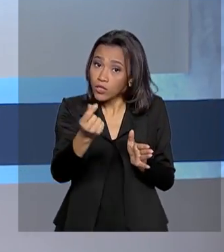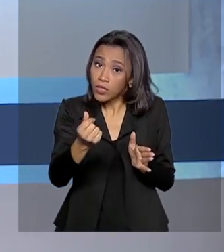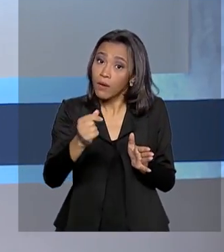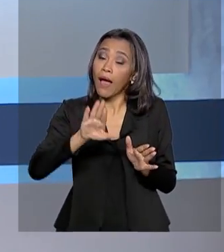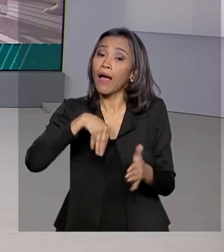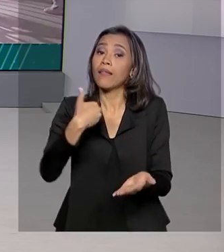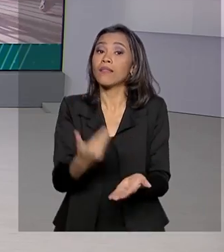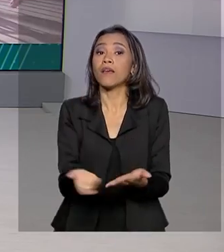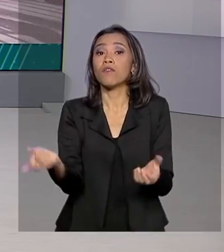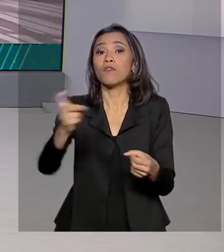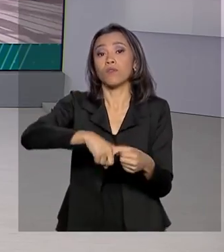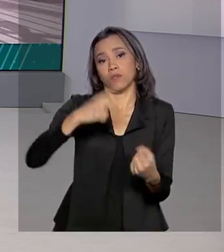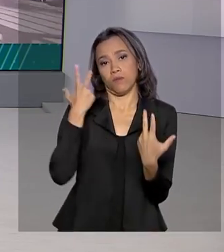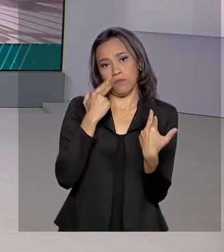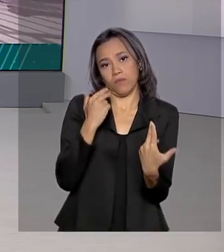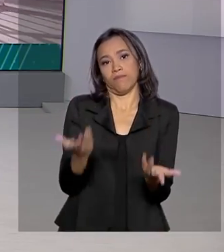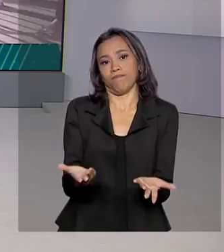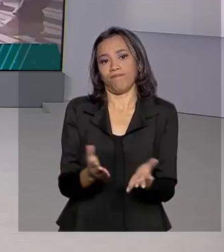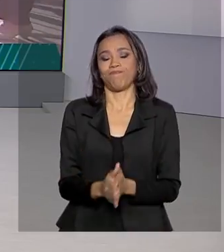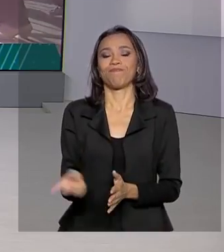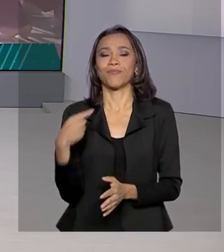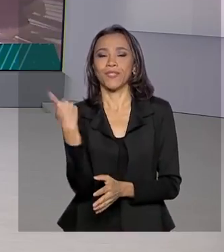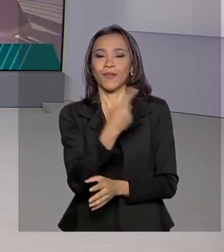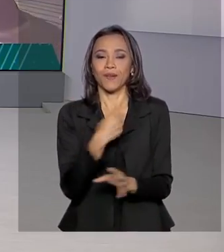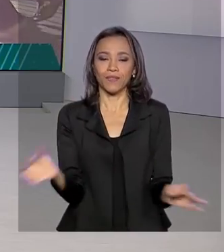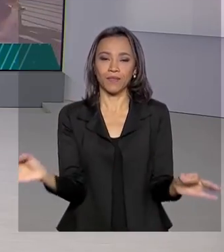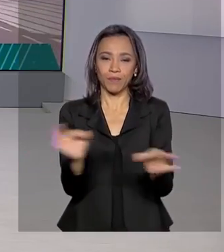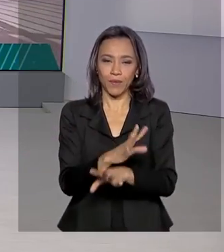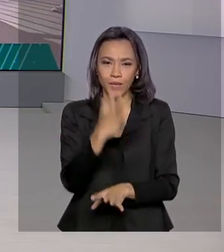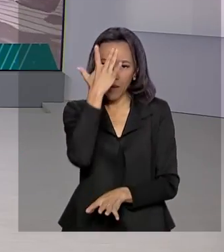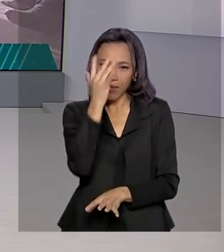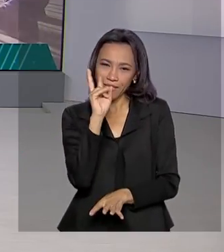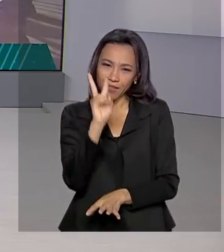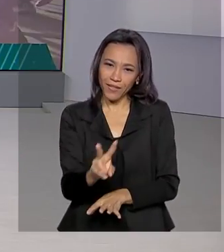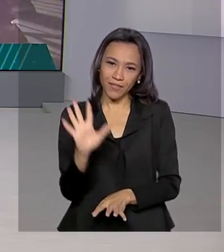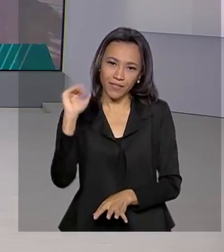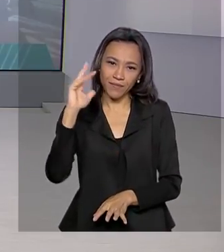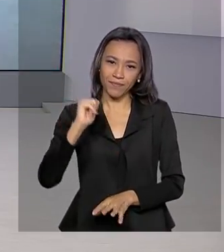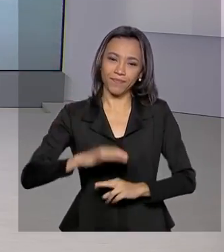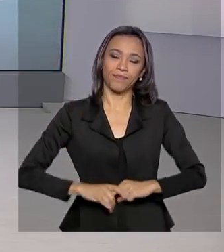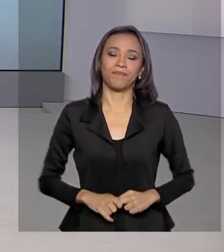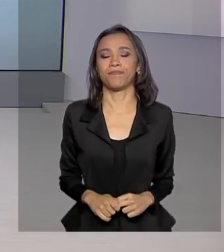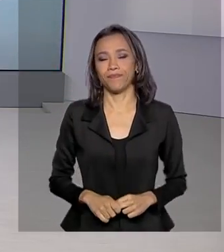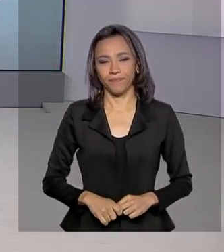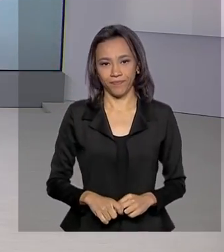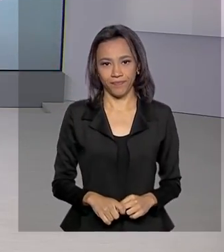normalizada. A gente fica por aqui, nos vemos amanhã. Até lá, tchau, tchau.